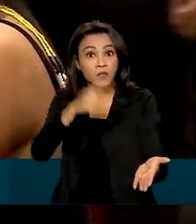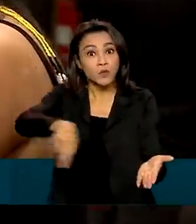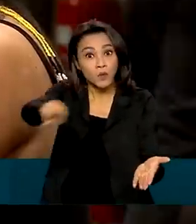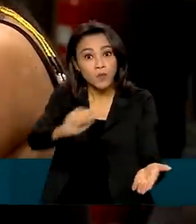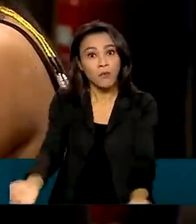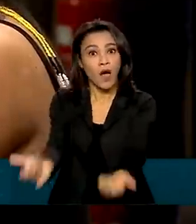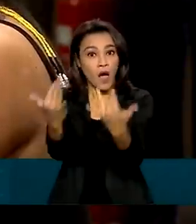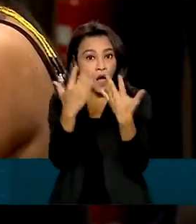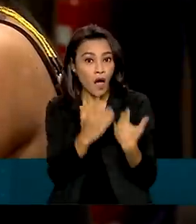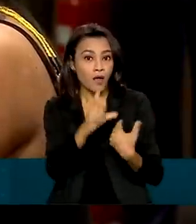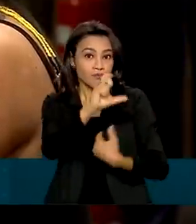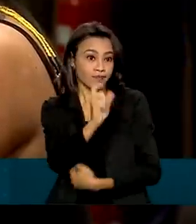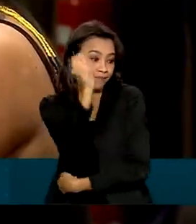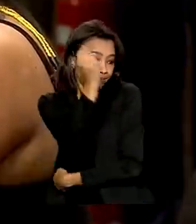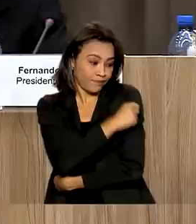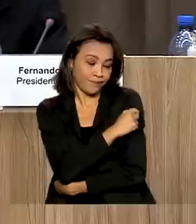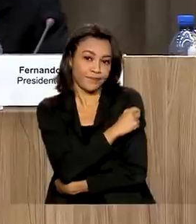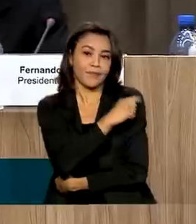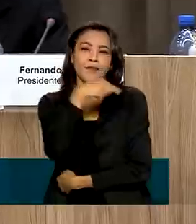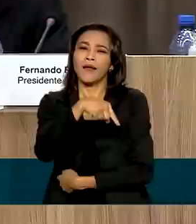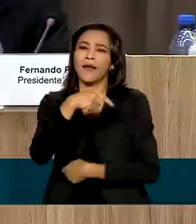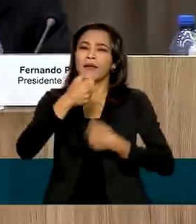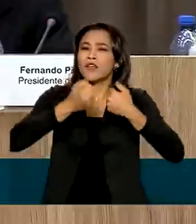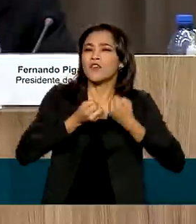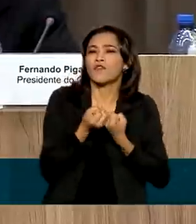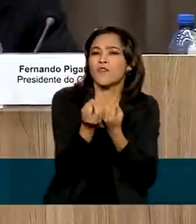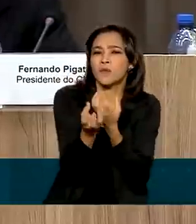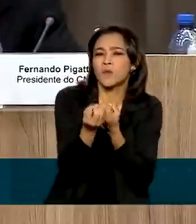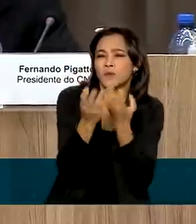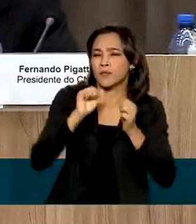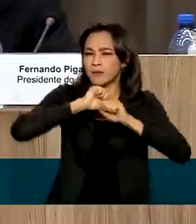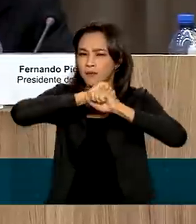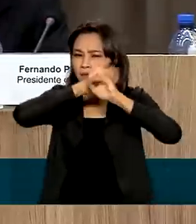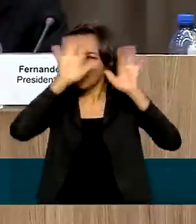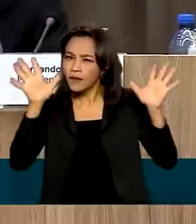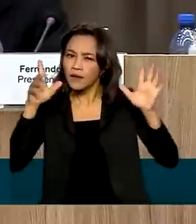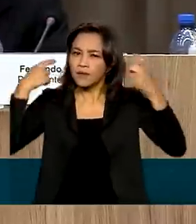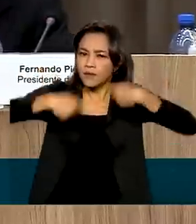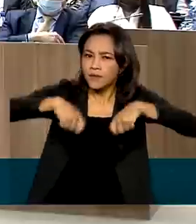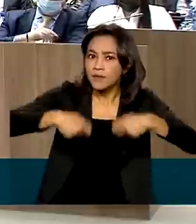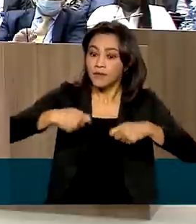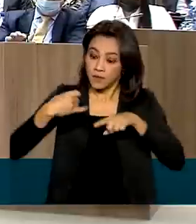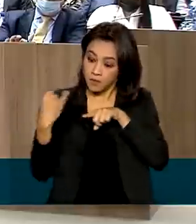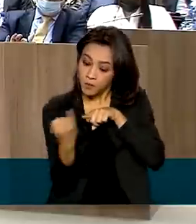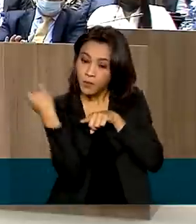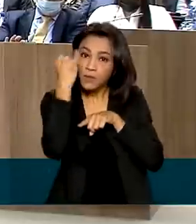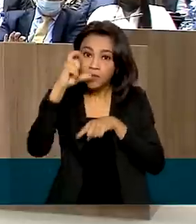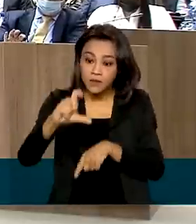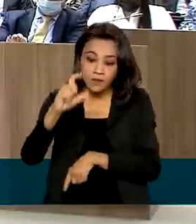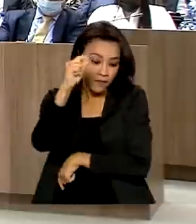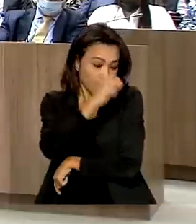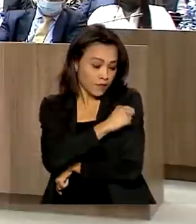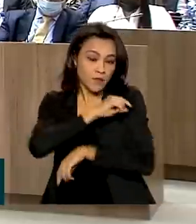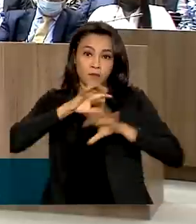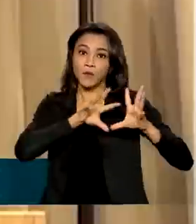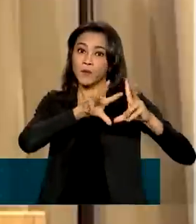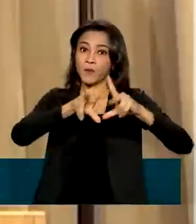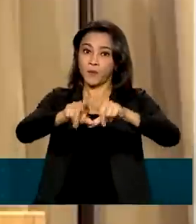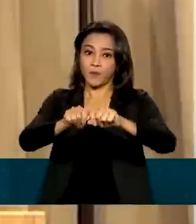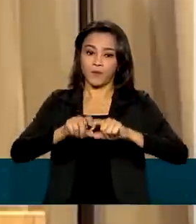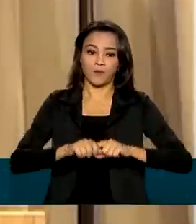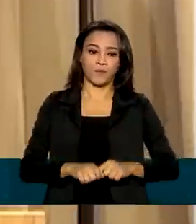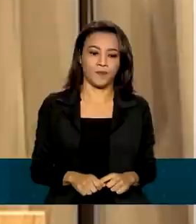A intenção é levar informação clara e precisa sobre a importância das vacinas para todos os públicos.